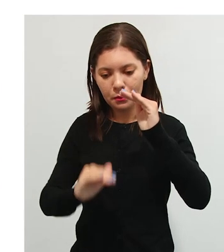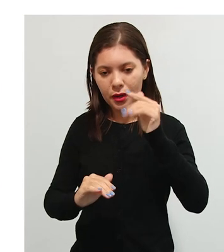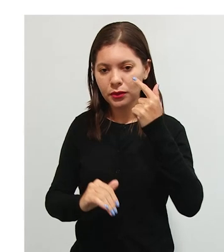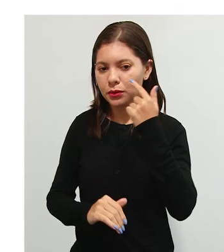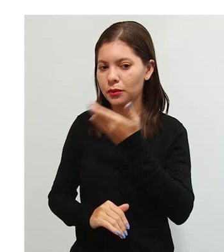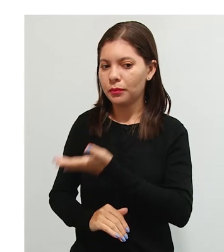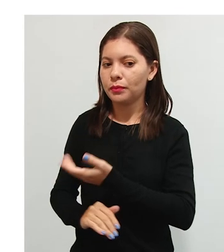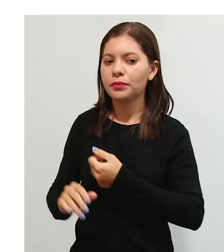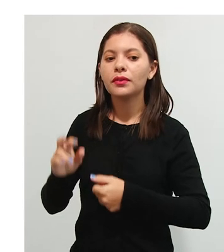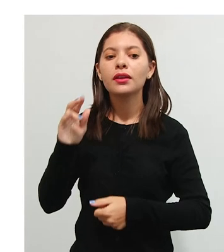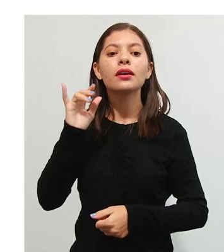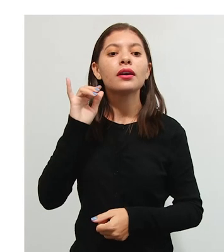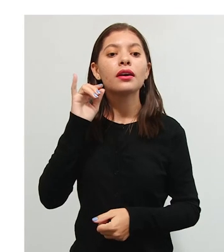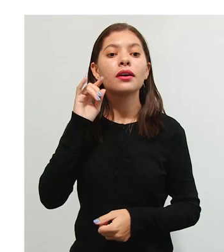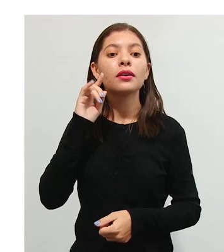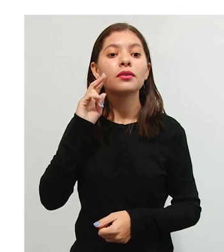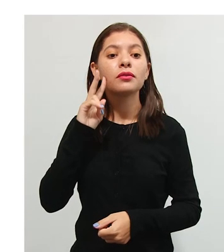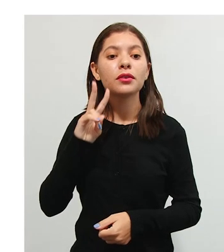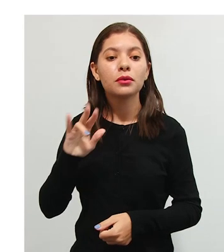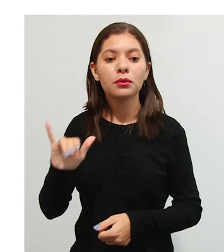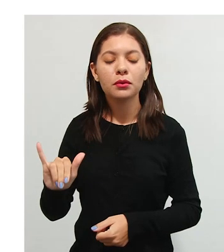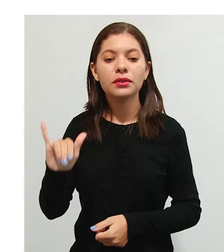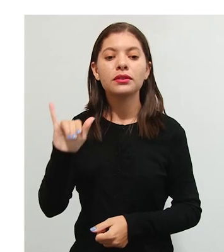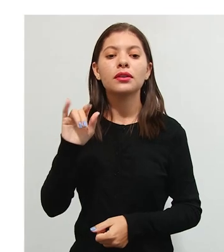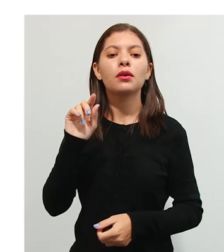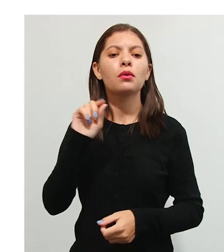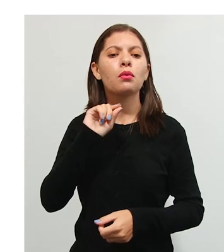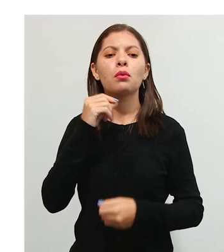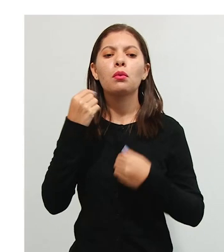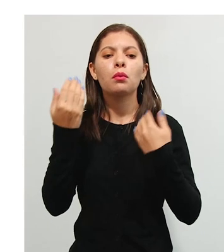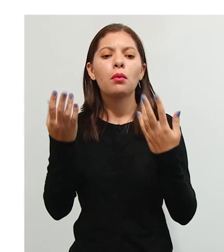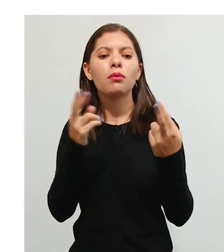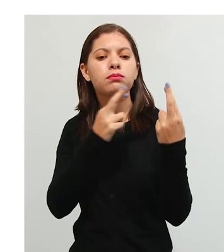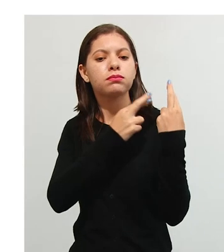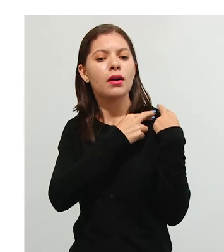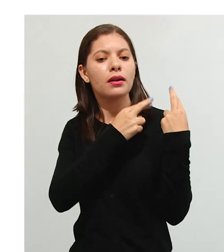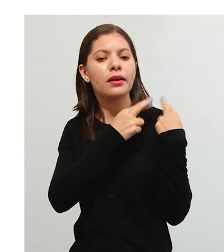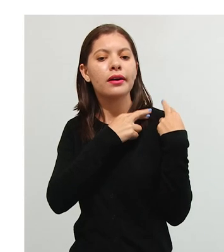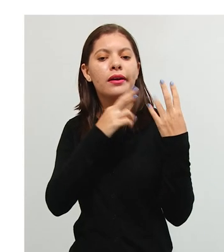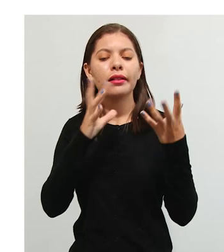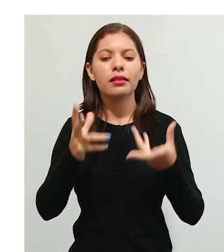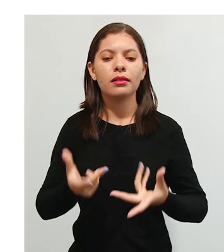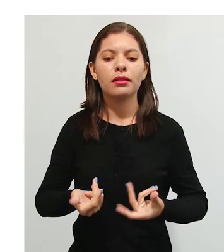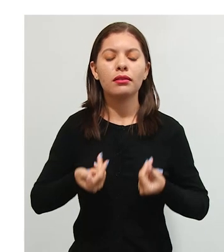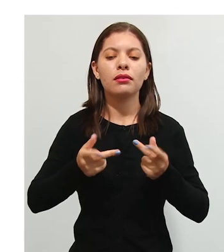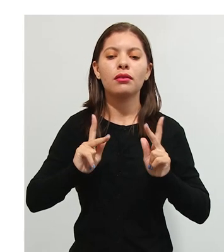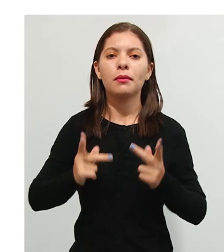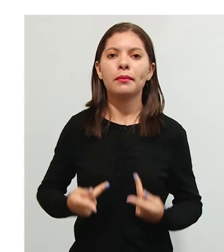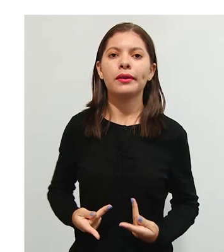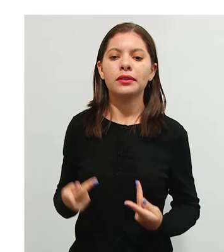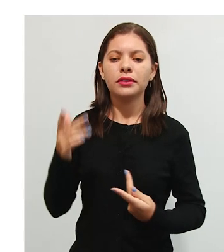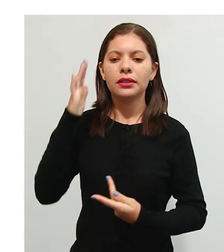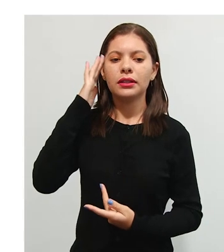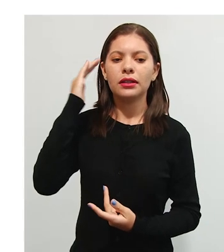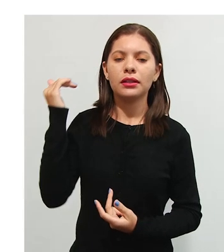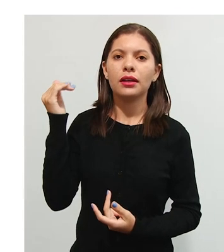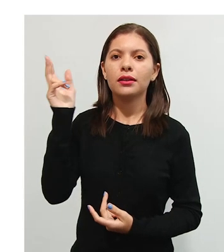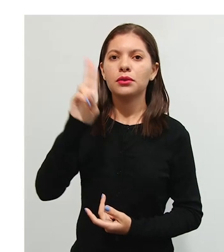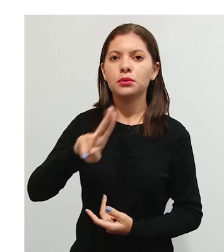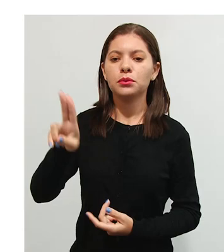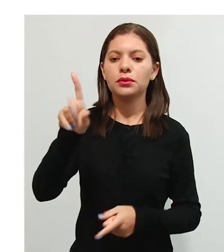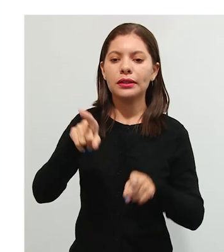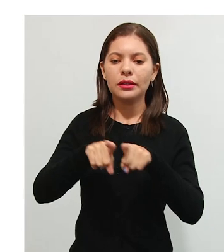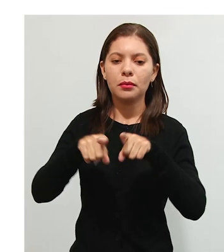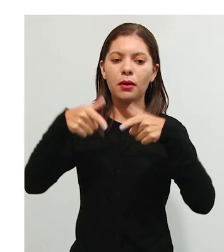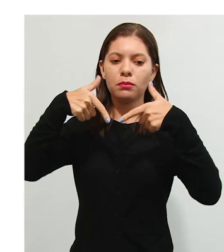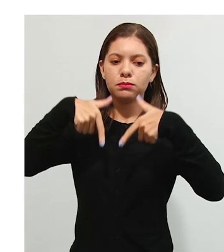aponta o papel da capacidade do homem de entender e utilizar a linguagem. Então a centralidade na teoria de